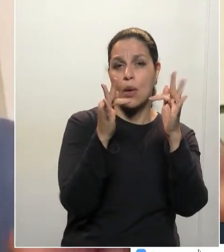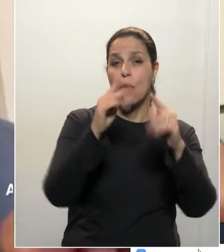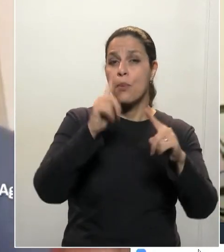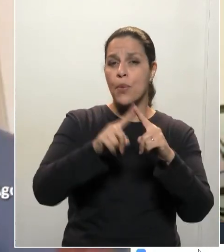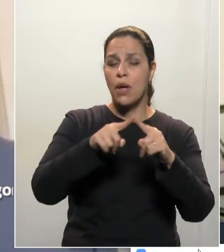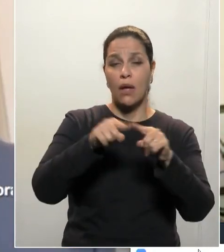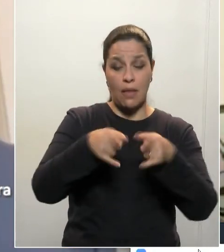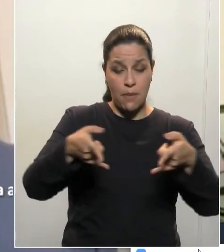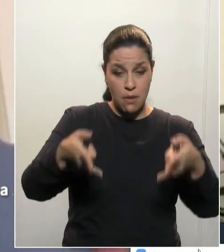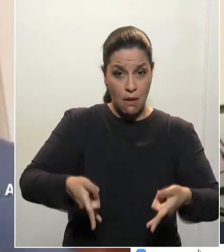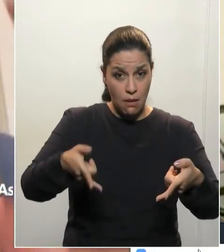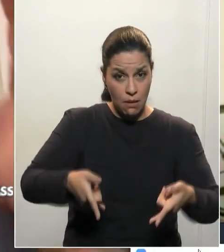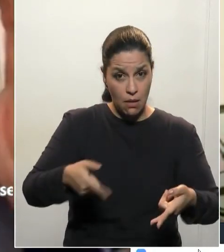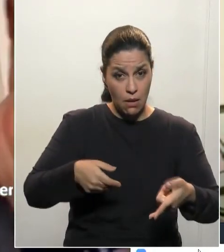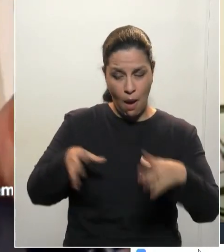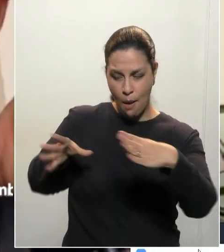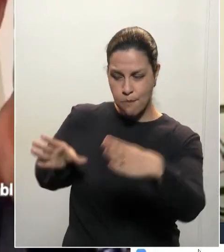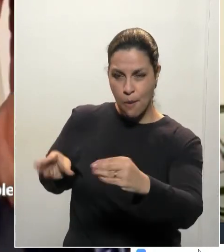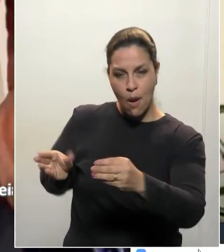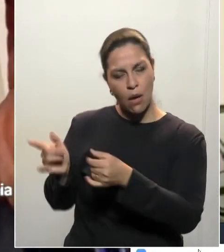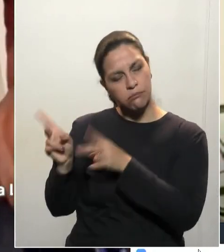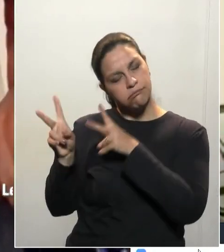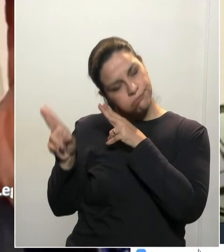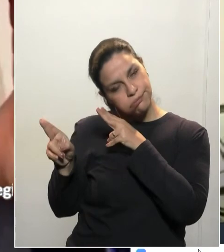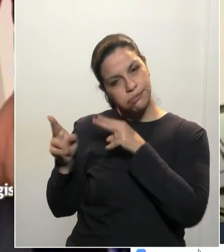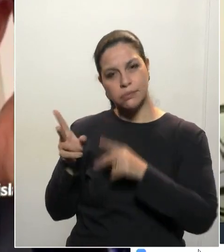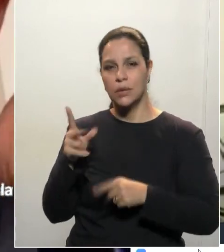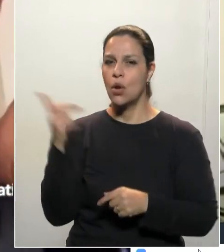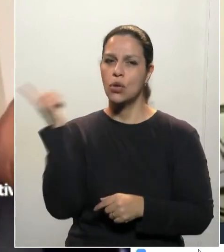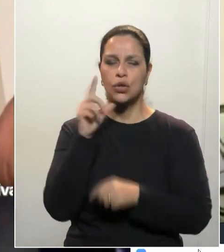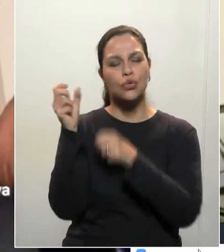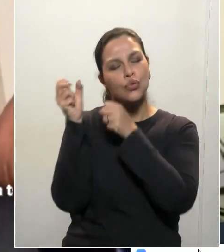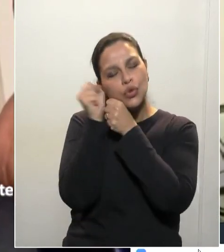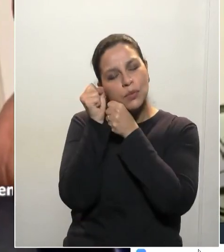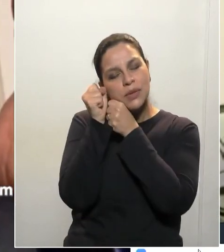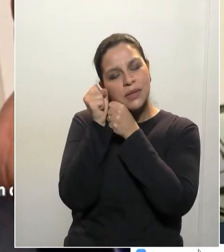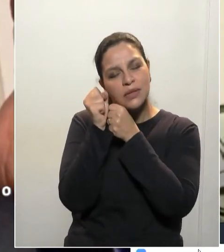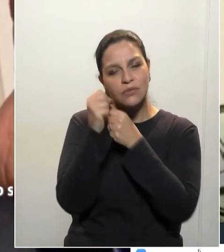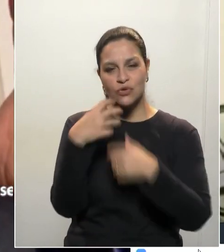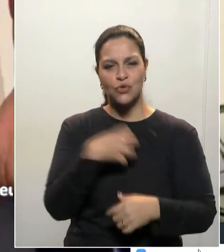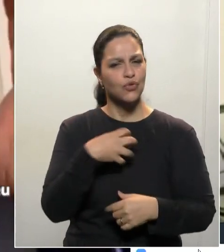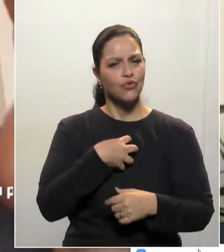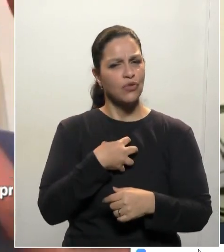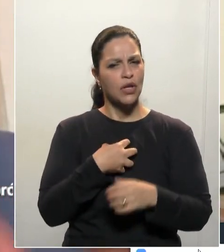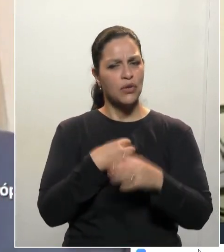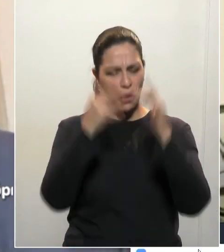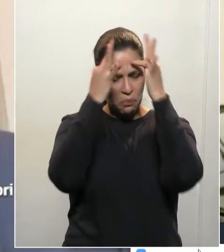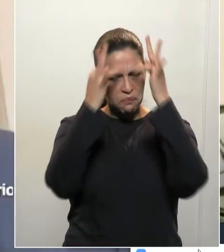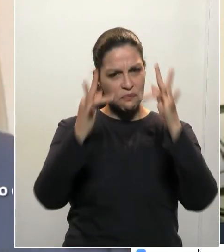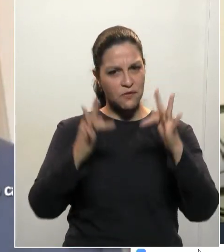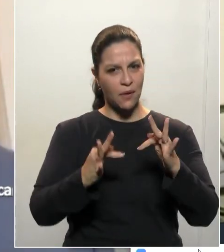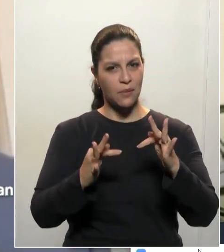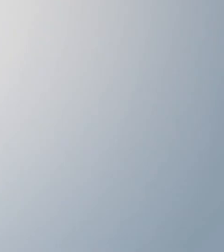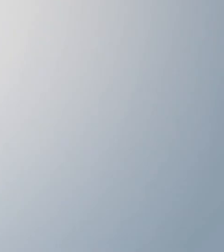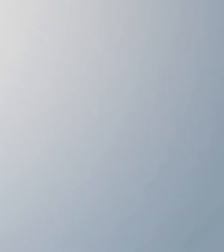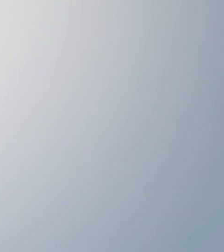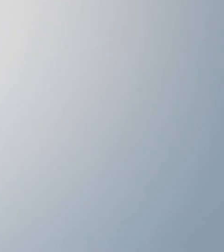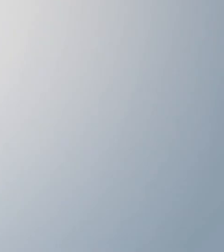meu travesseiro eu durmo o sono do leal. Muito obrigado, senhor presidente.